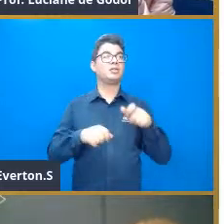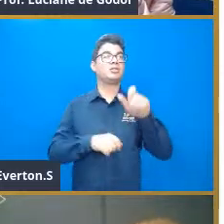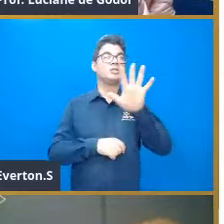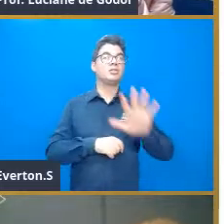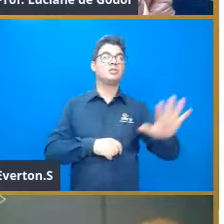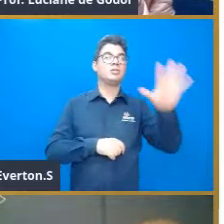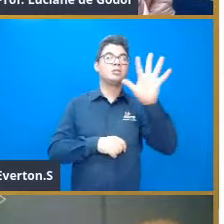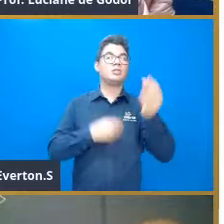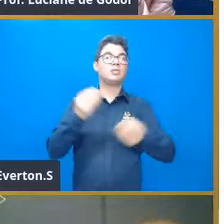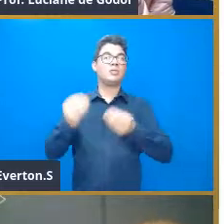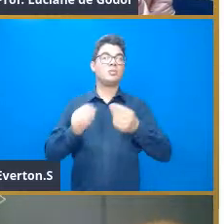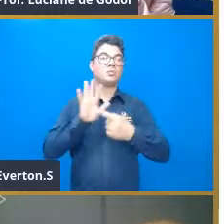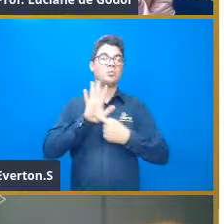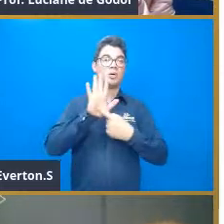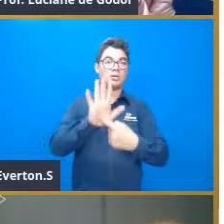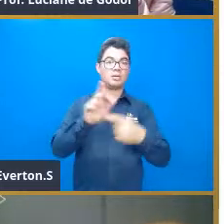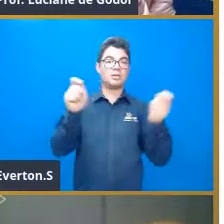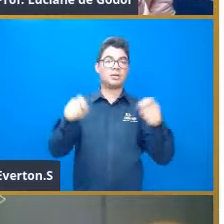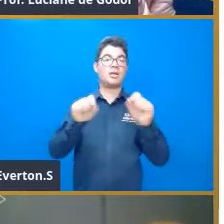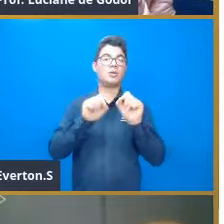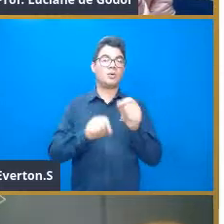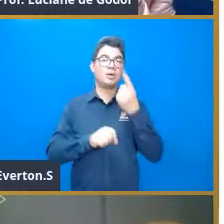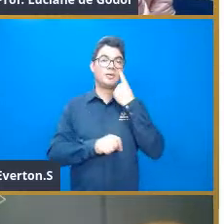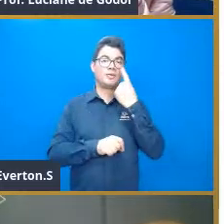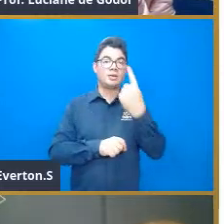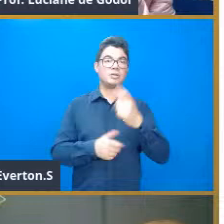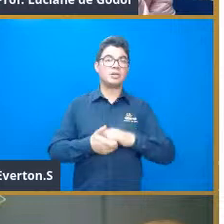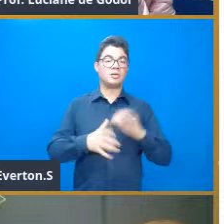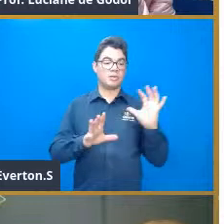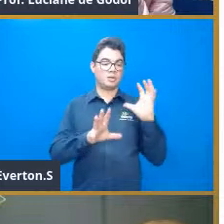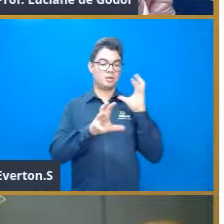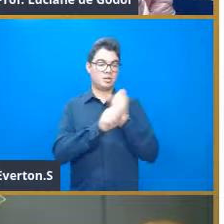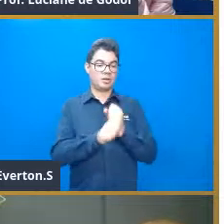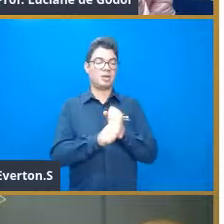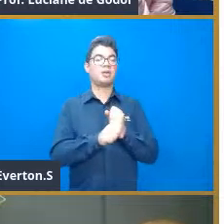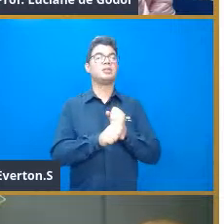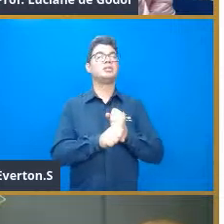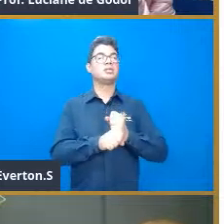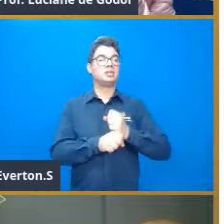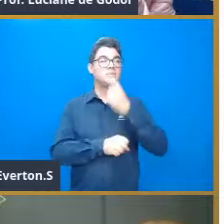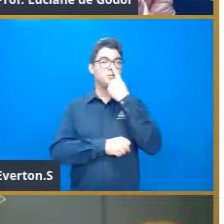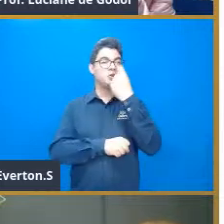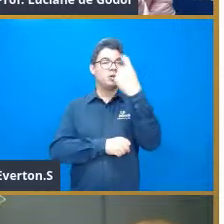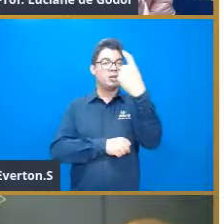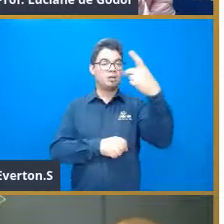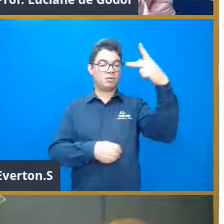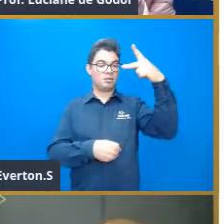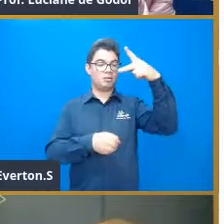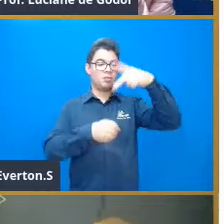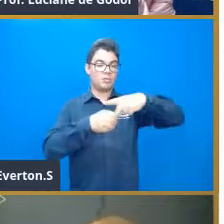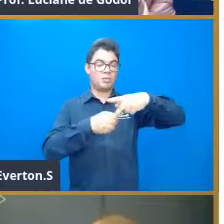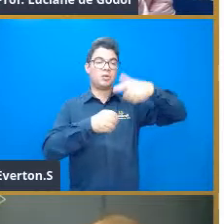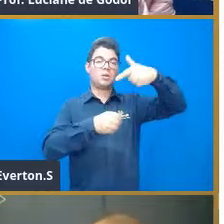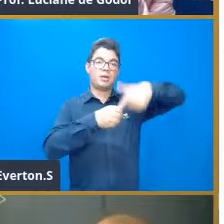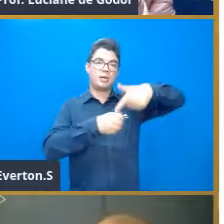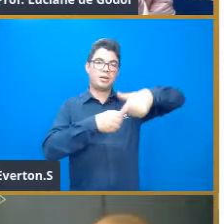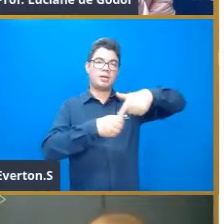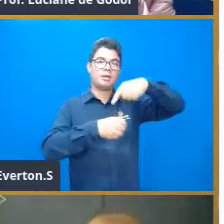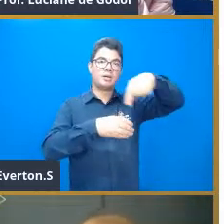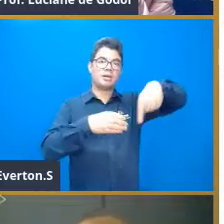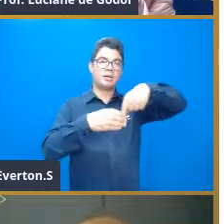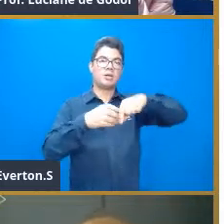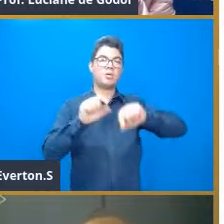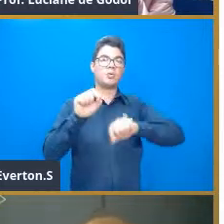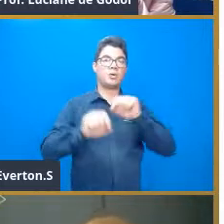função que mostra, né, qual é a quantidade de poluente que nós temos ainda no combustível após N metros, é uma